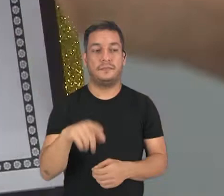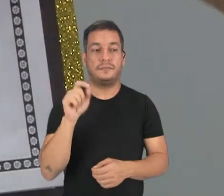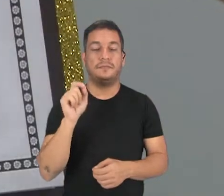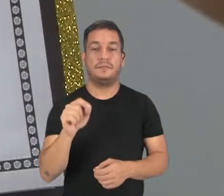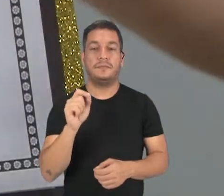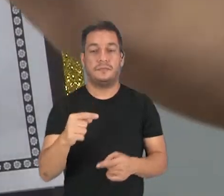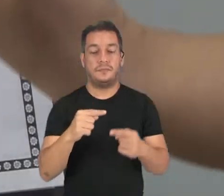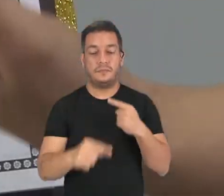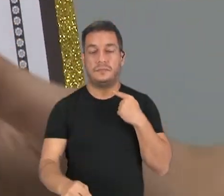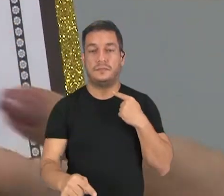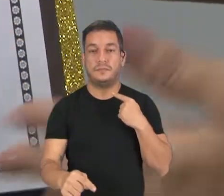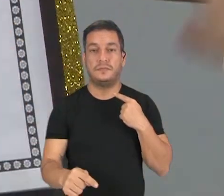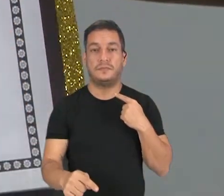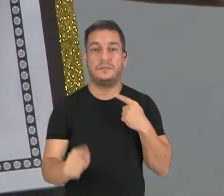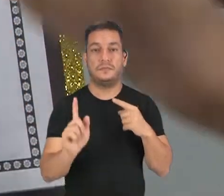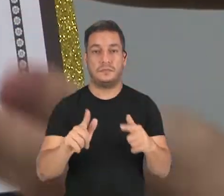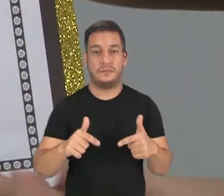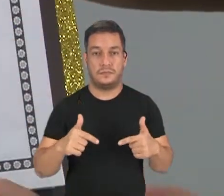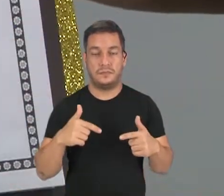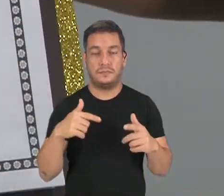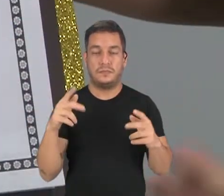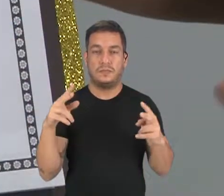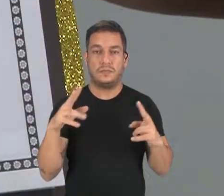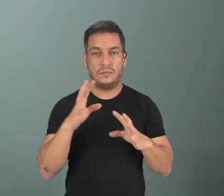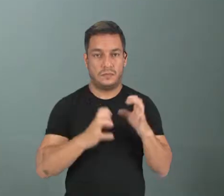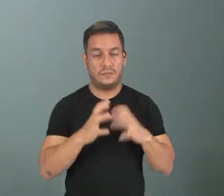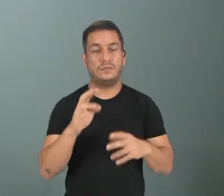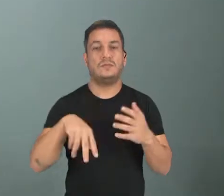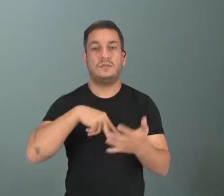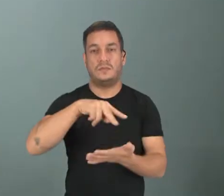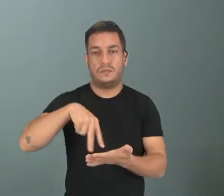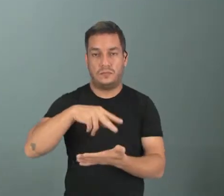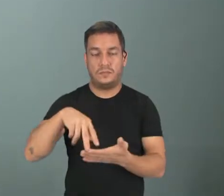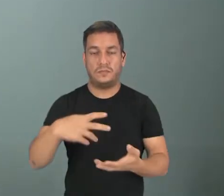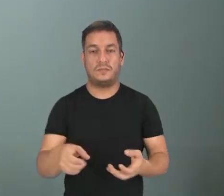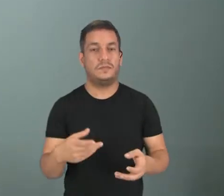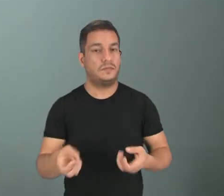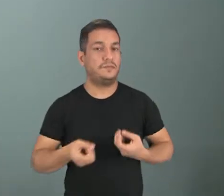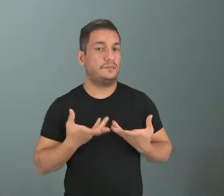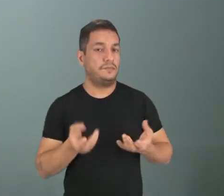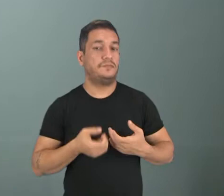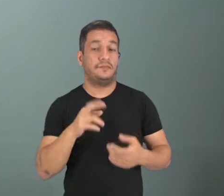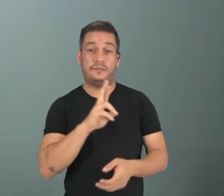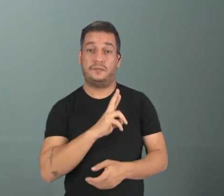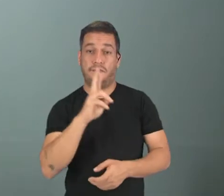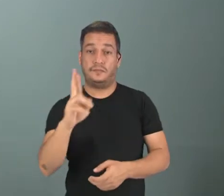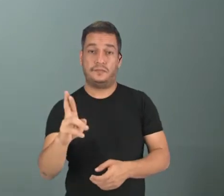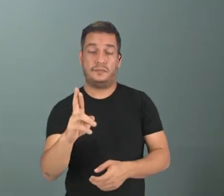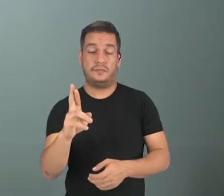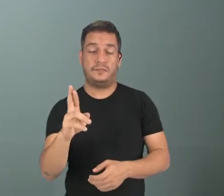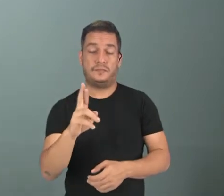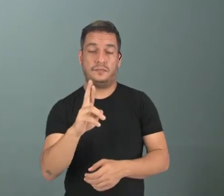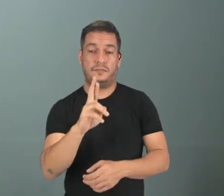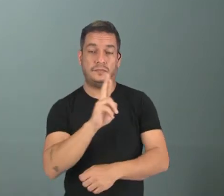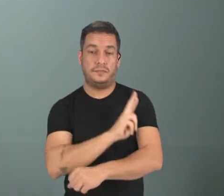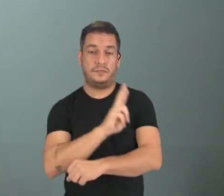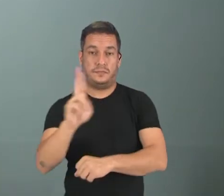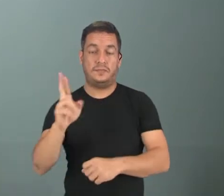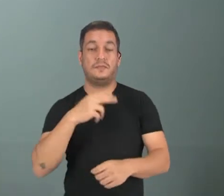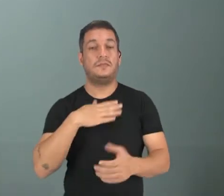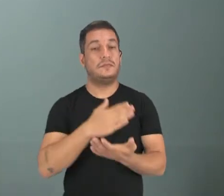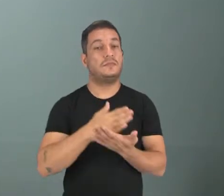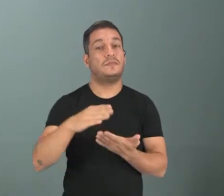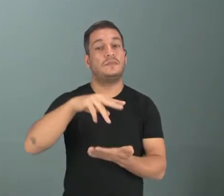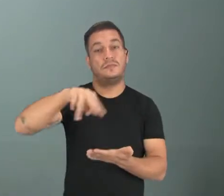proibidos de luta, de dança, de manifestar sua religião. E eles começaram a dançar,